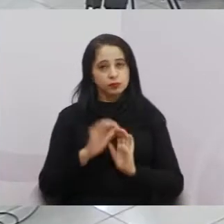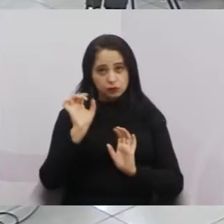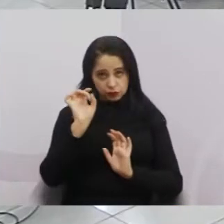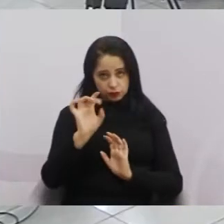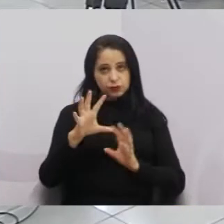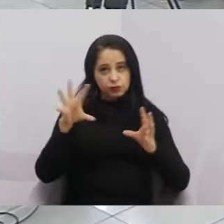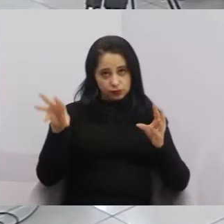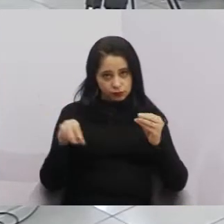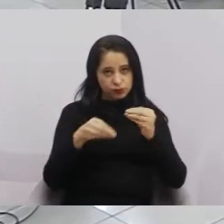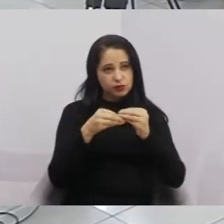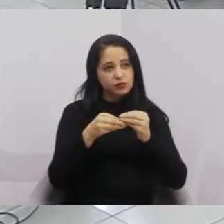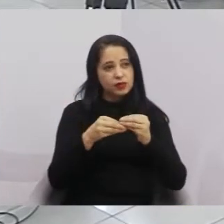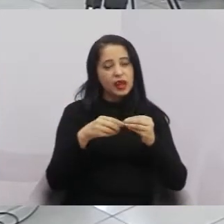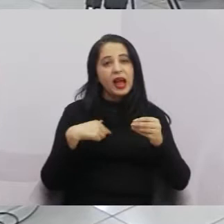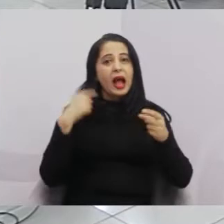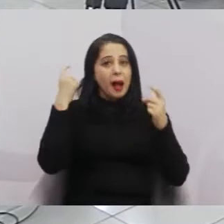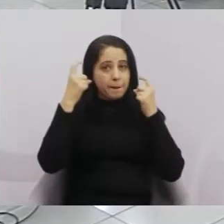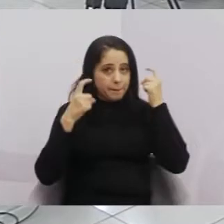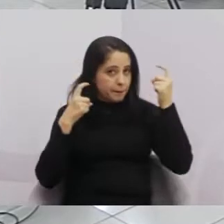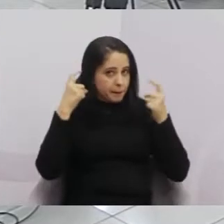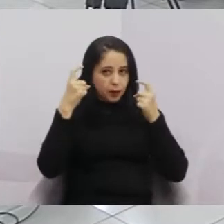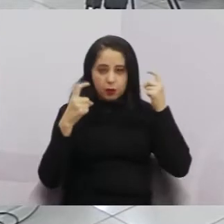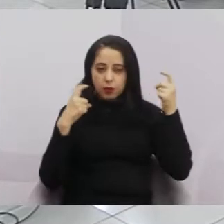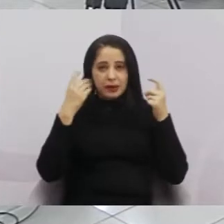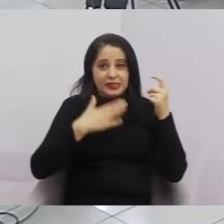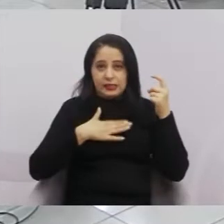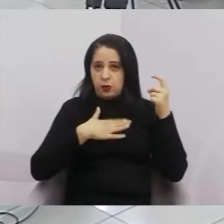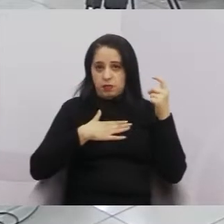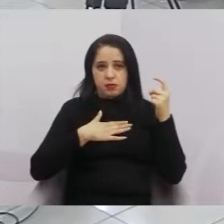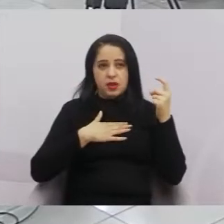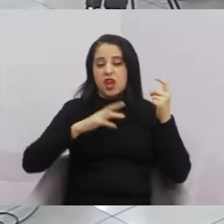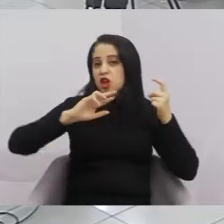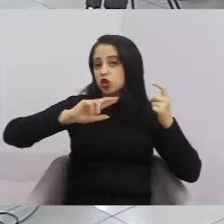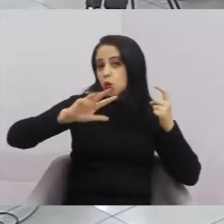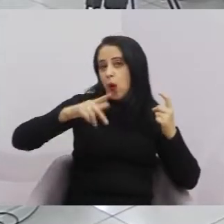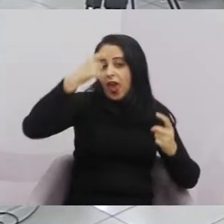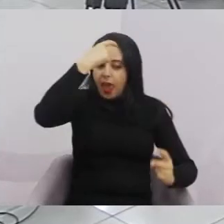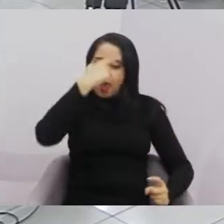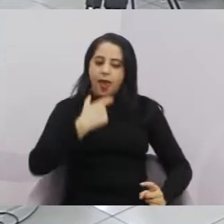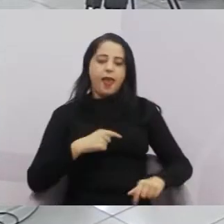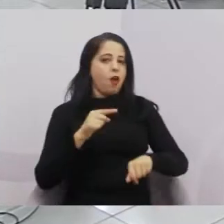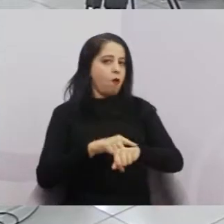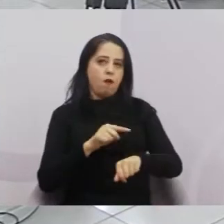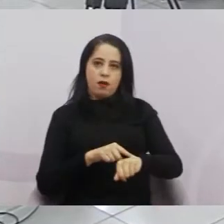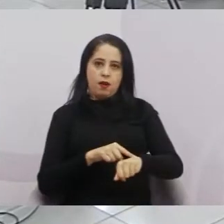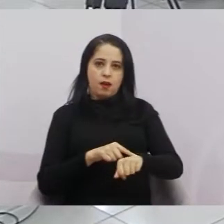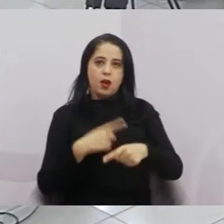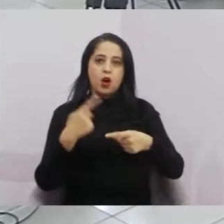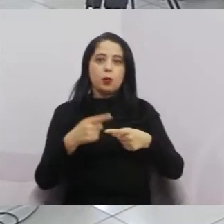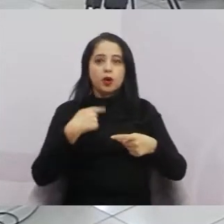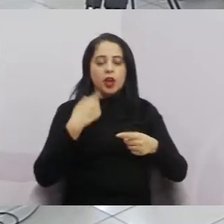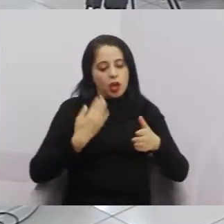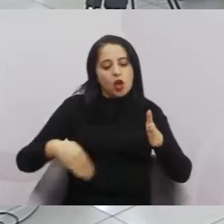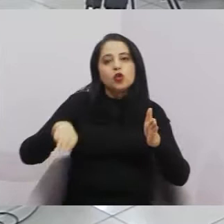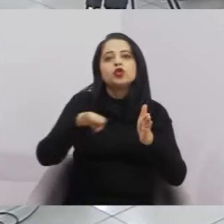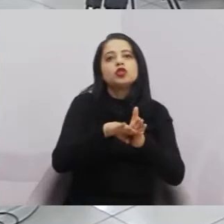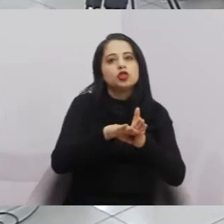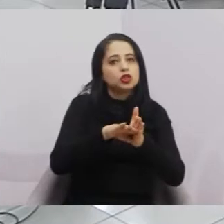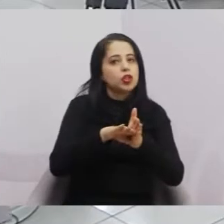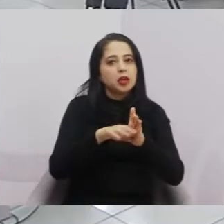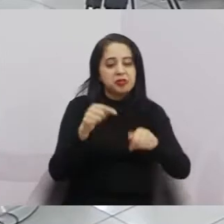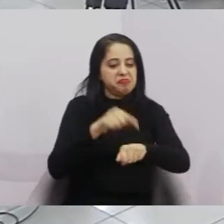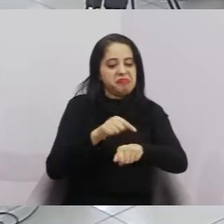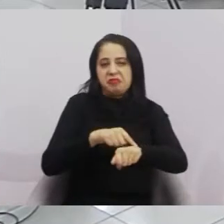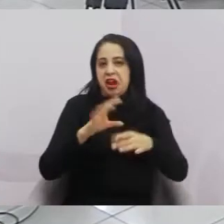minha fala, a preocupação da minha fala não é com o meu horário aqui. Eu também chego a hora que quiser, eu vou chegar aqui, eu estou